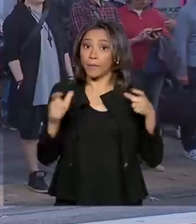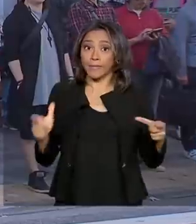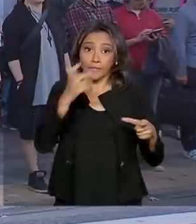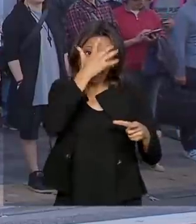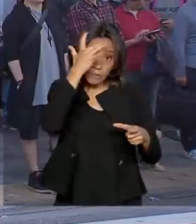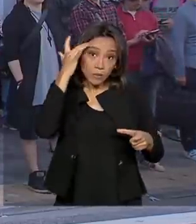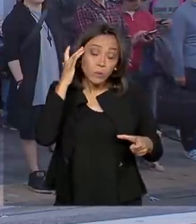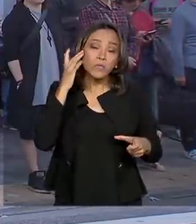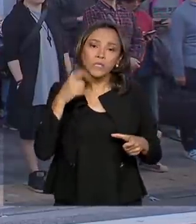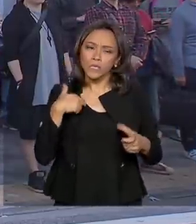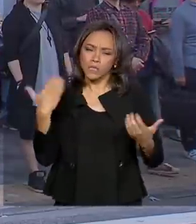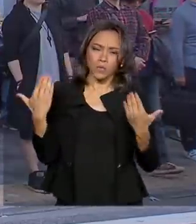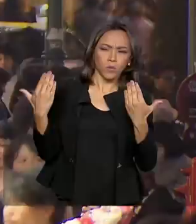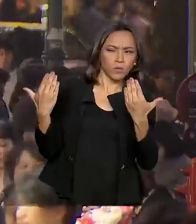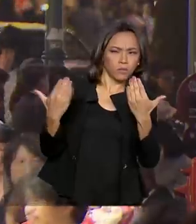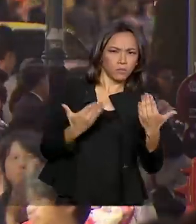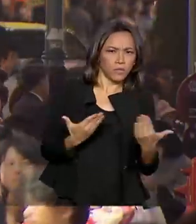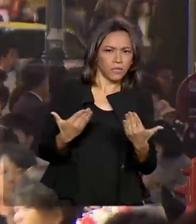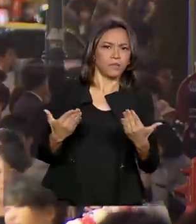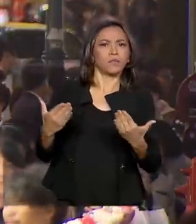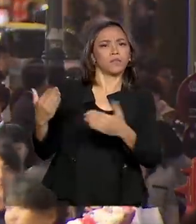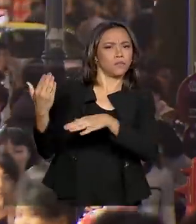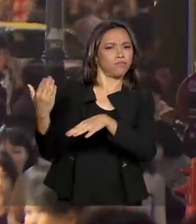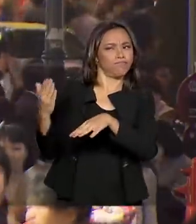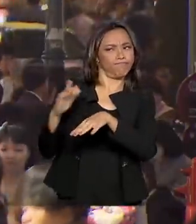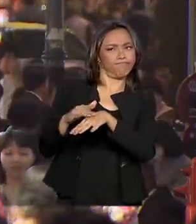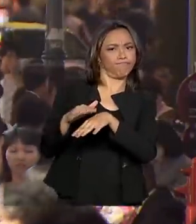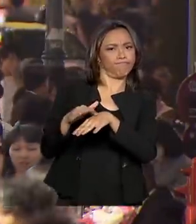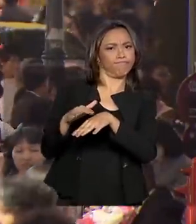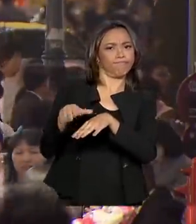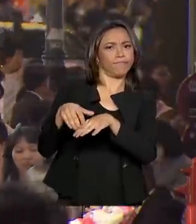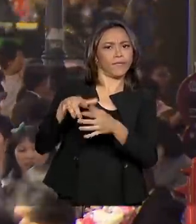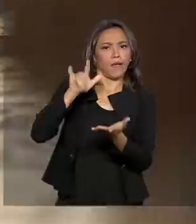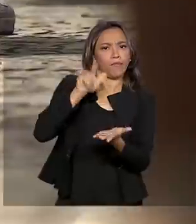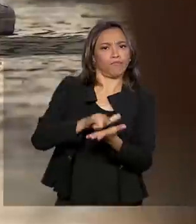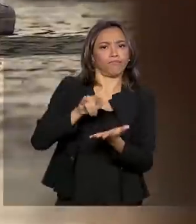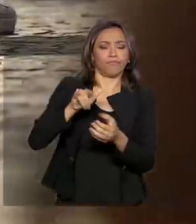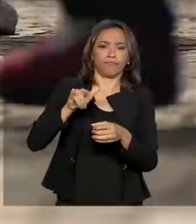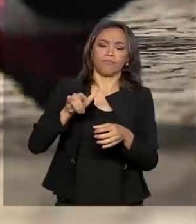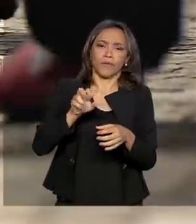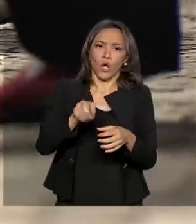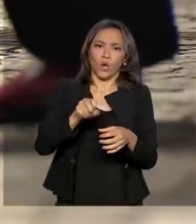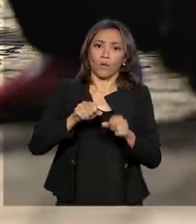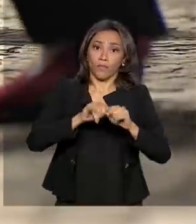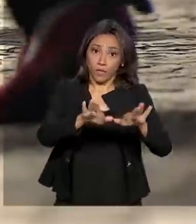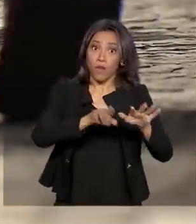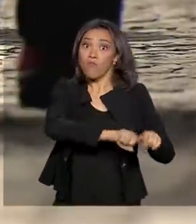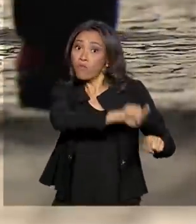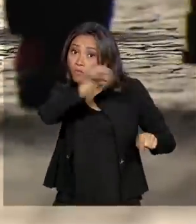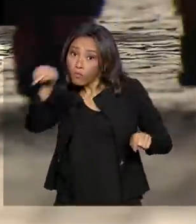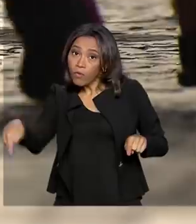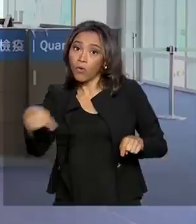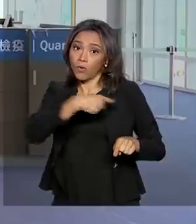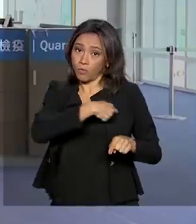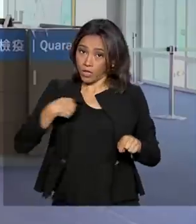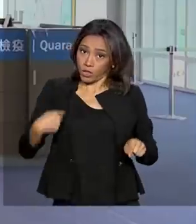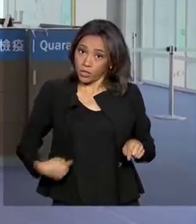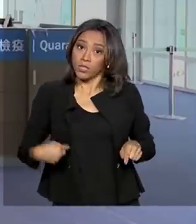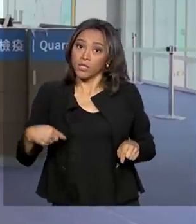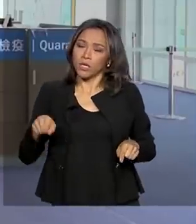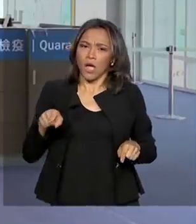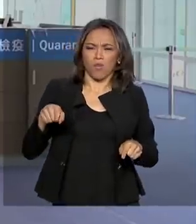pessoas com suspeita de infecção pelo coronavírus passou pela China, segundo o Ministério da Saúde. Os casos